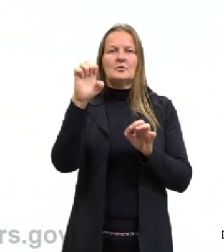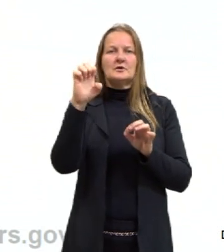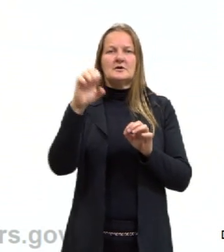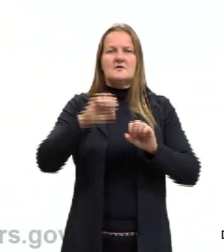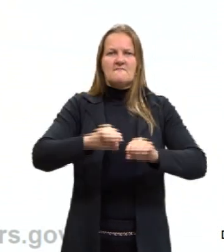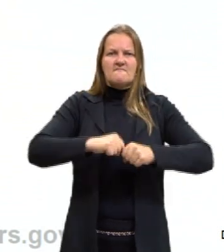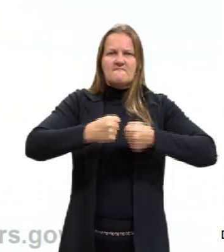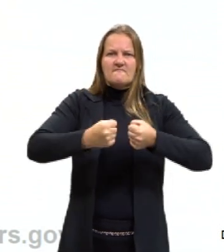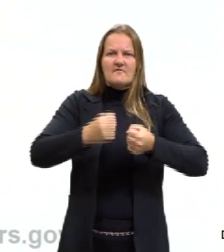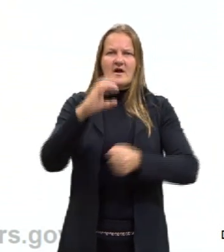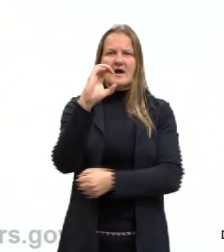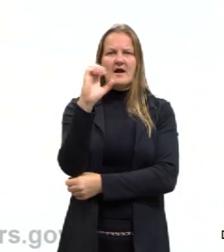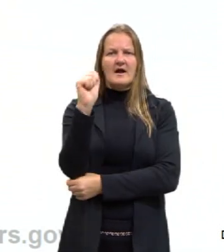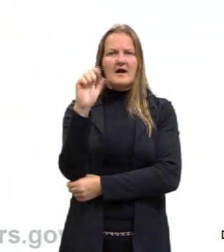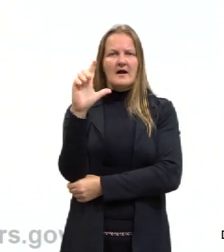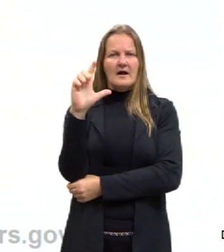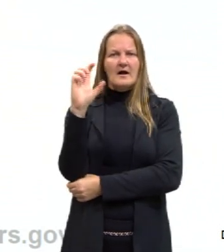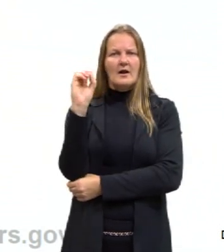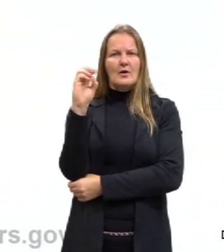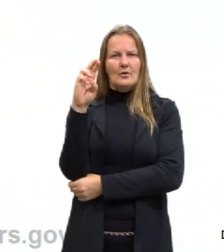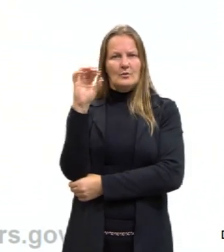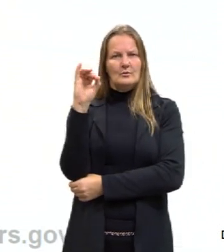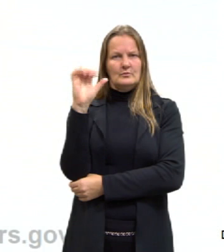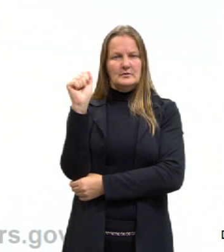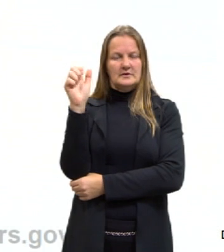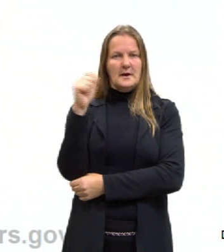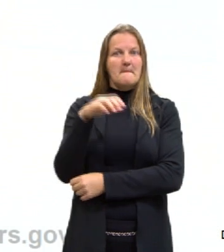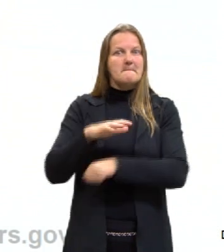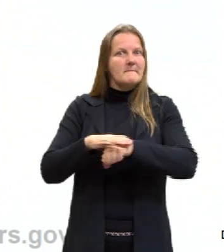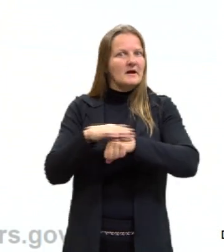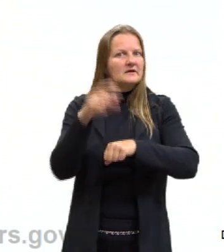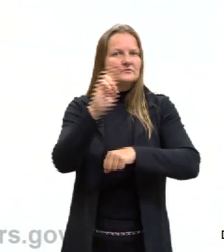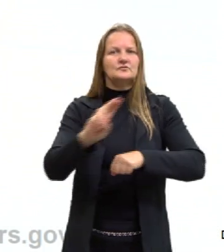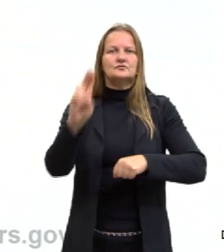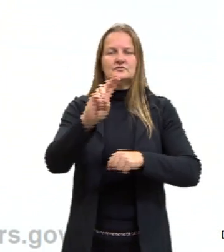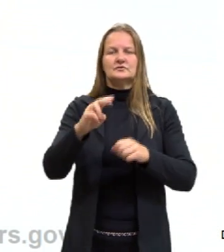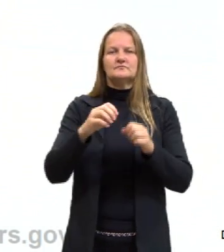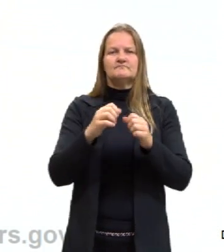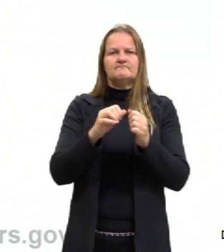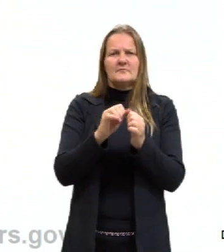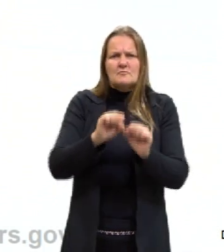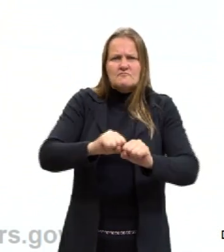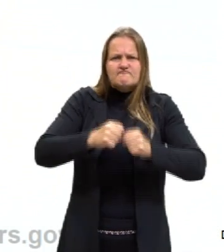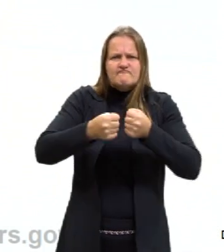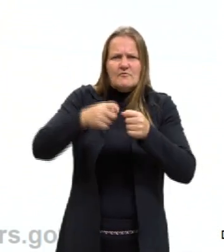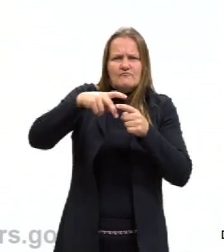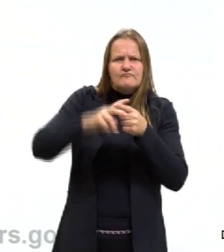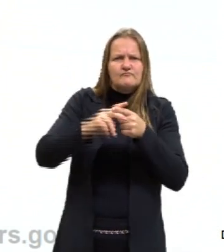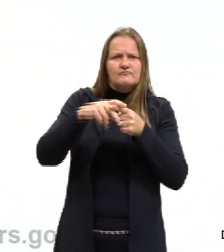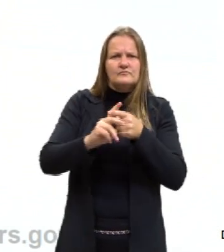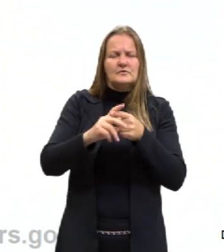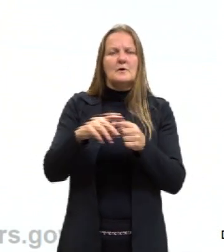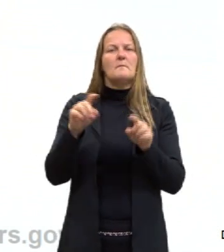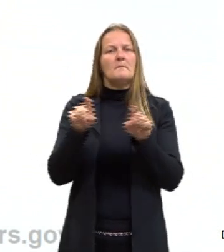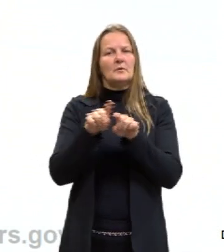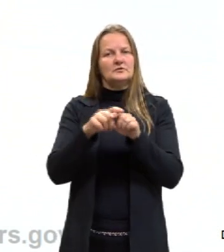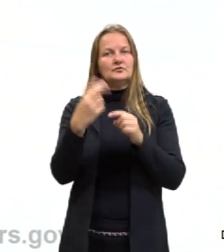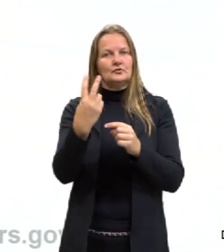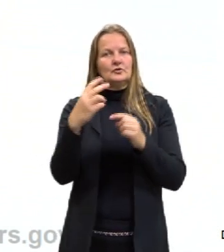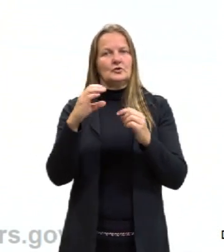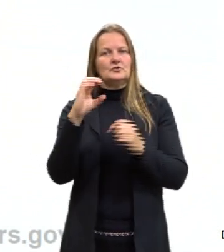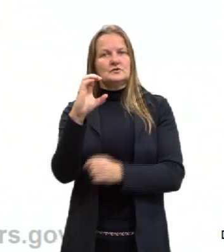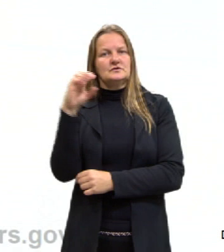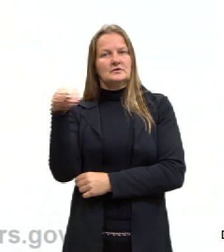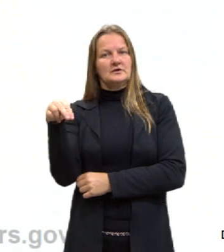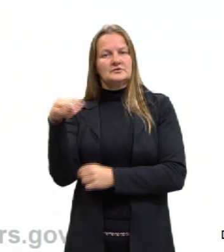Joules e caloria. São as mais comuns que a gente usa. Então, essa energia mecânica, ela pode ser tanto cinética, como